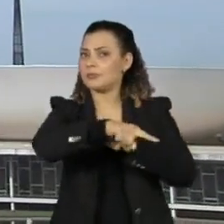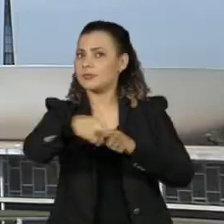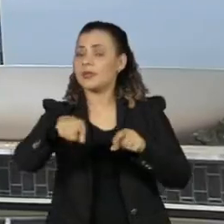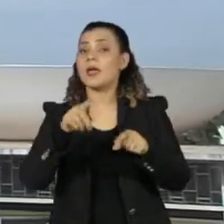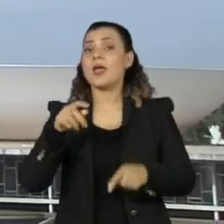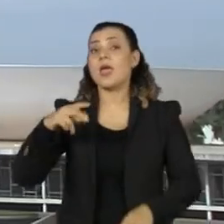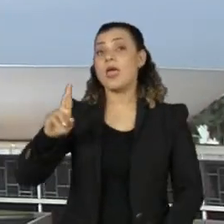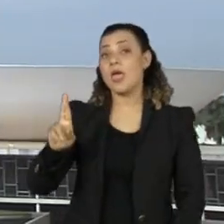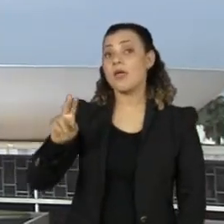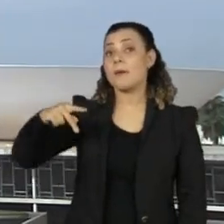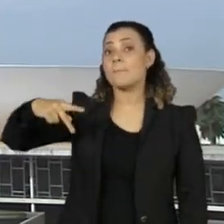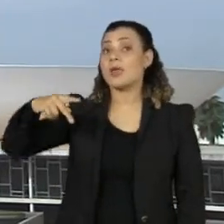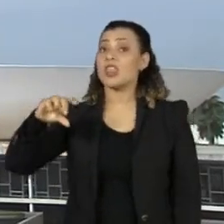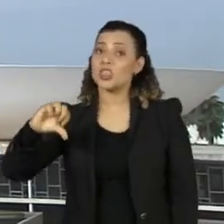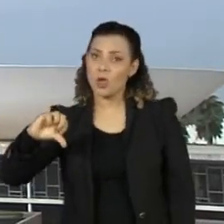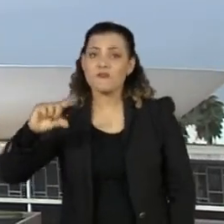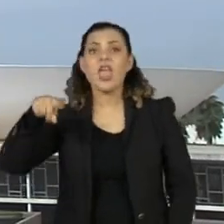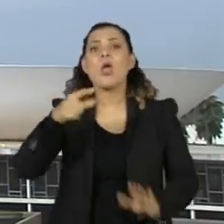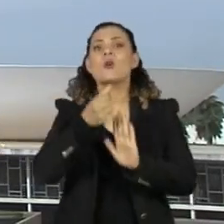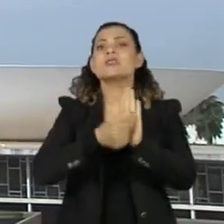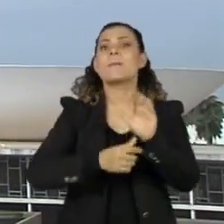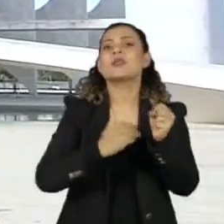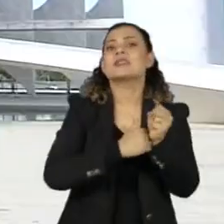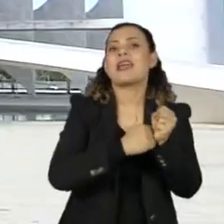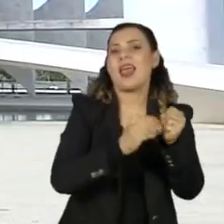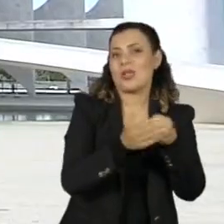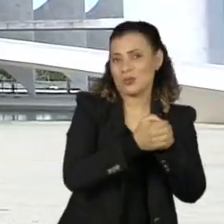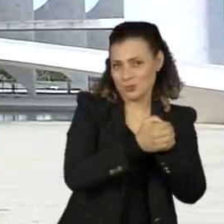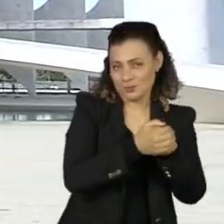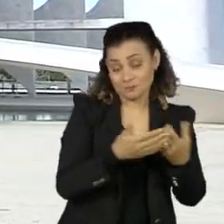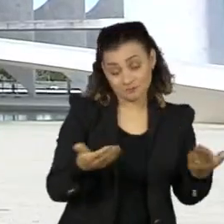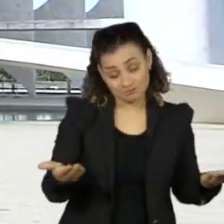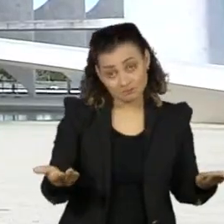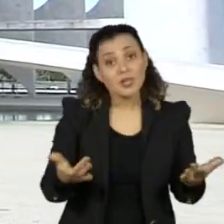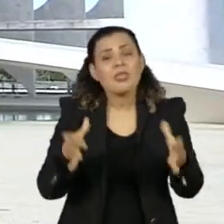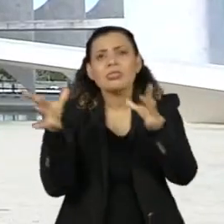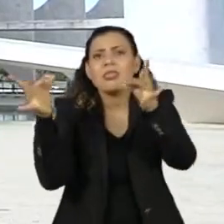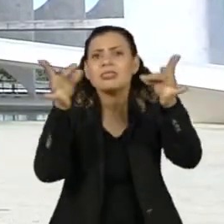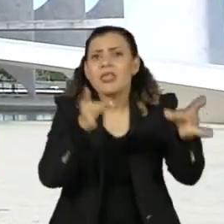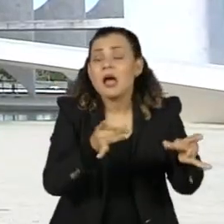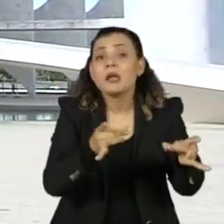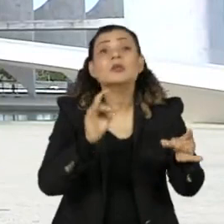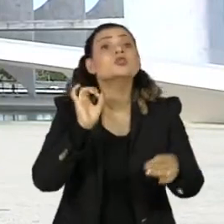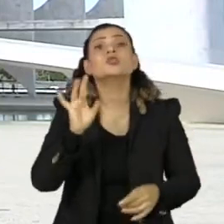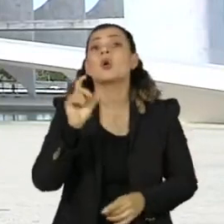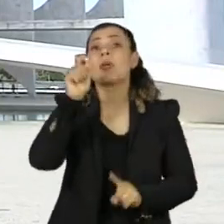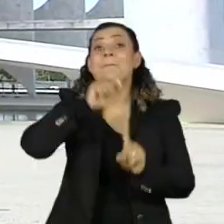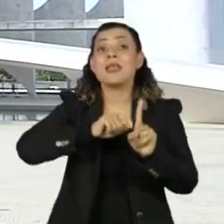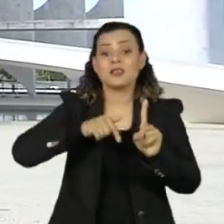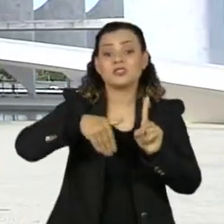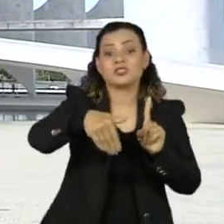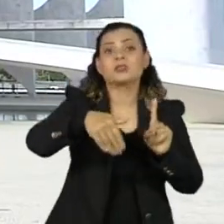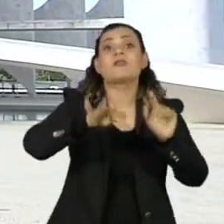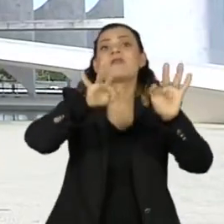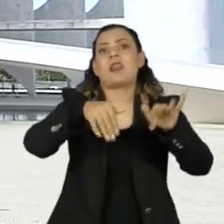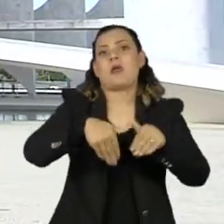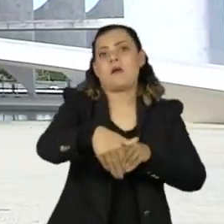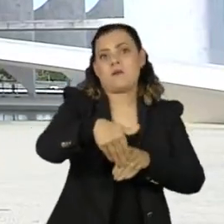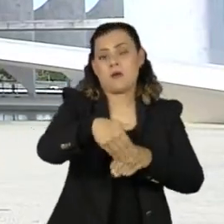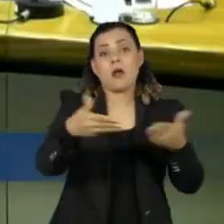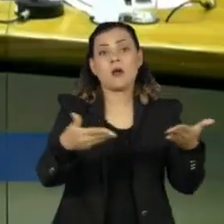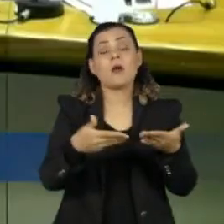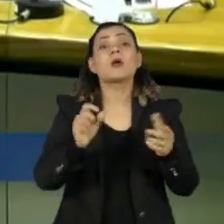RP9, conhecidas como orçamento secreto. Os detalhes só serão conhecidos no fim deste mês, em um decreto